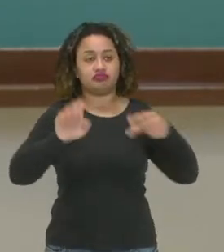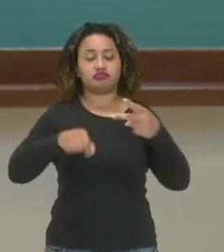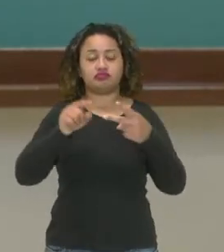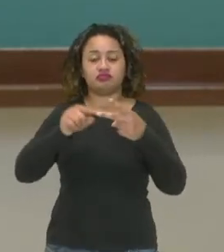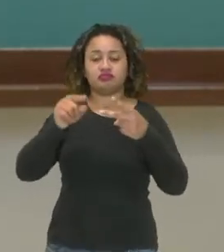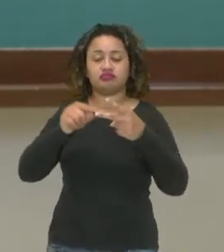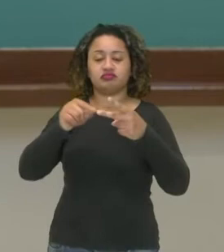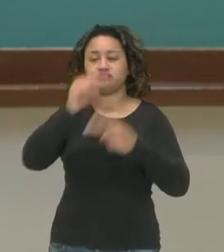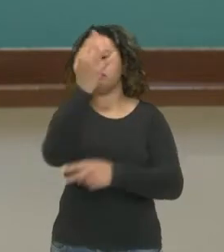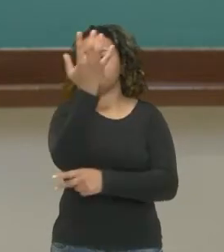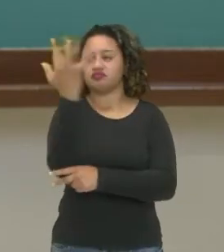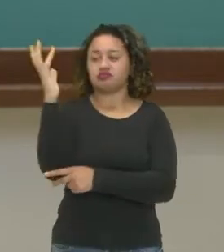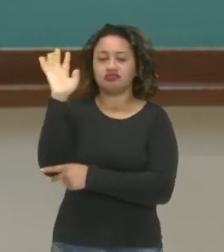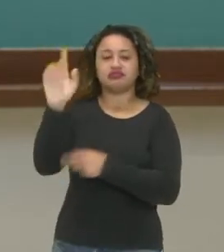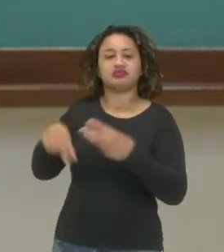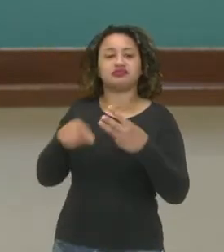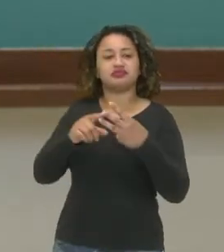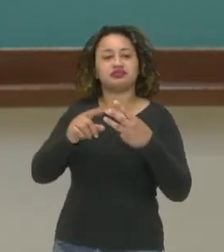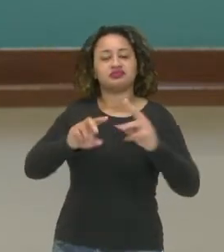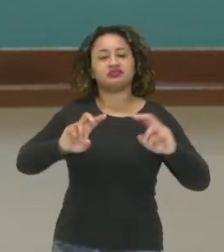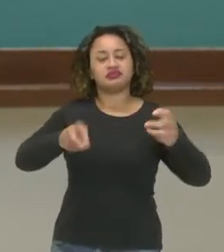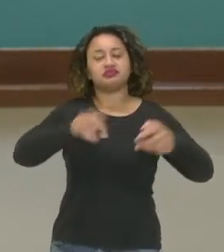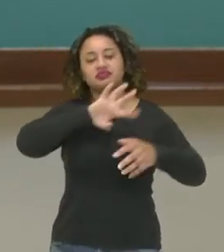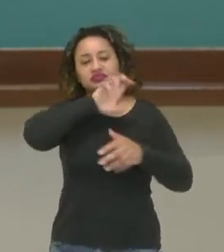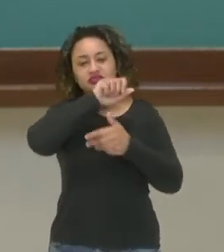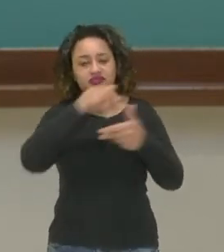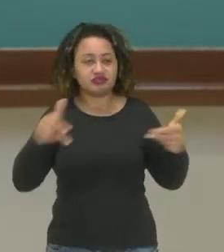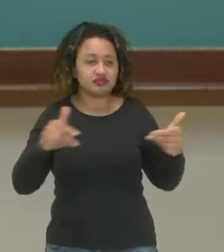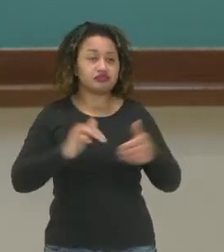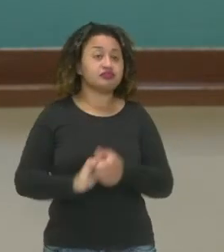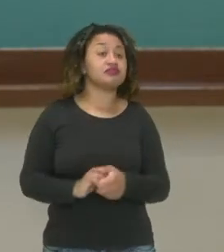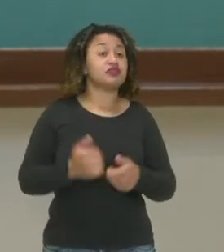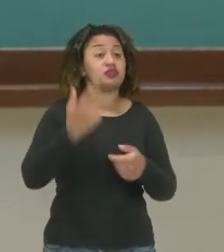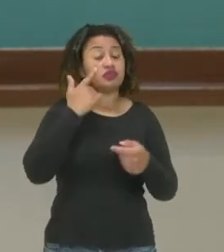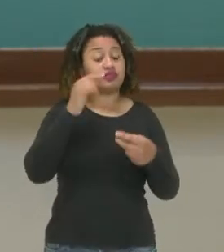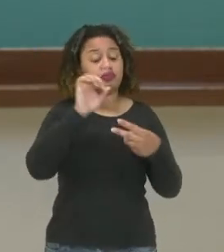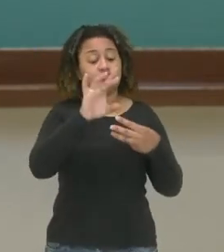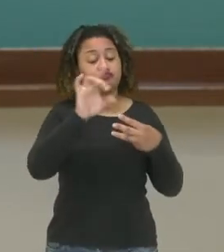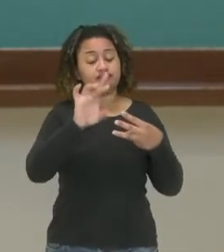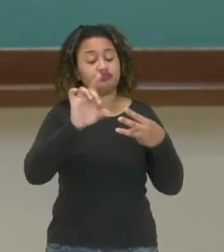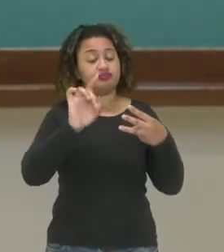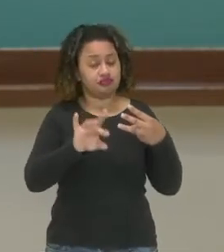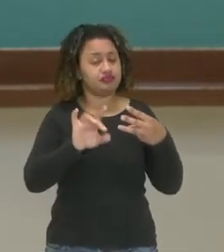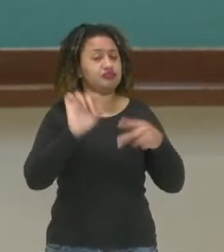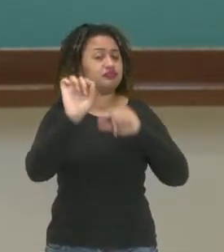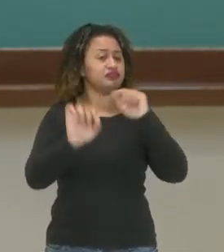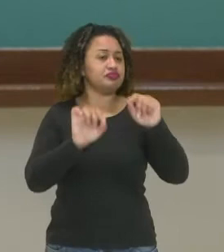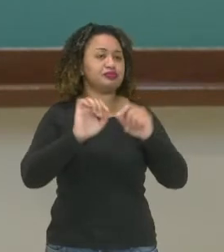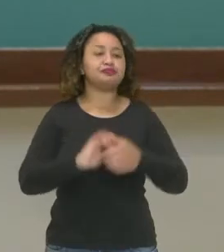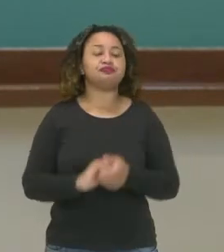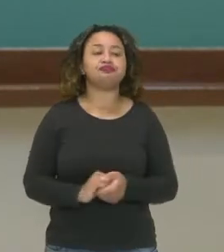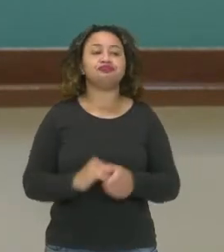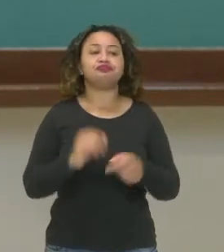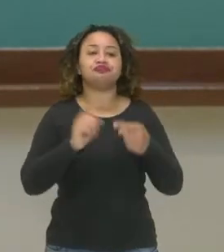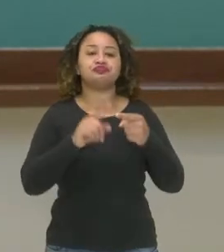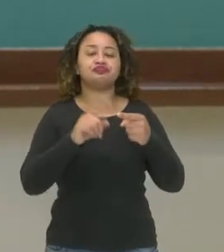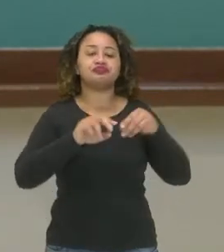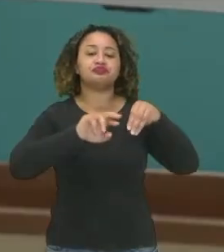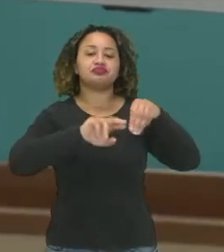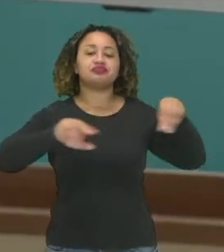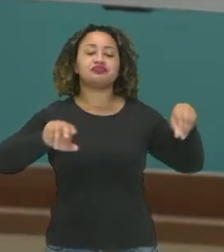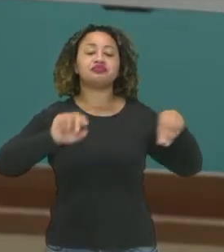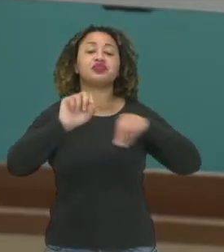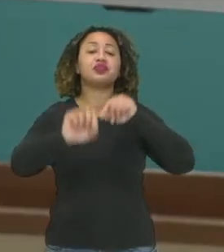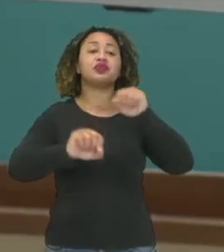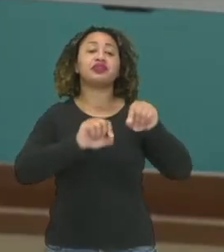vegetal e extrativismo animal. Vamos estudar um pouquinho e passar por eles. O extrativismo mineral é